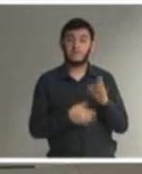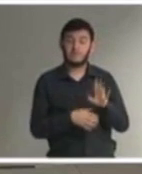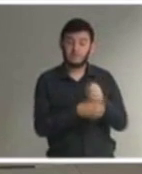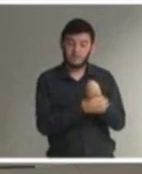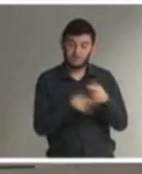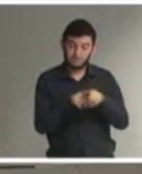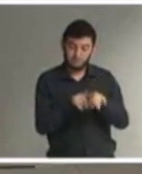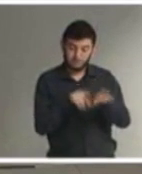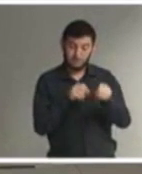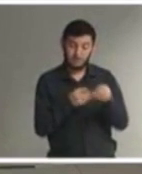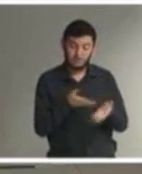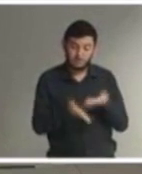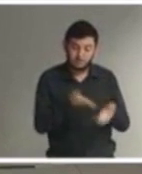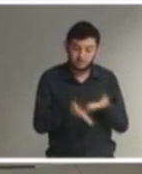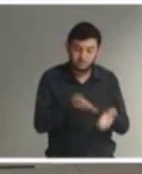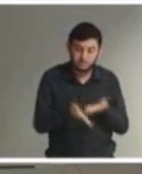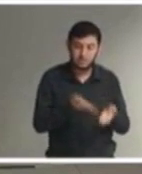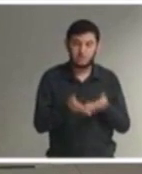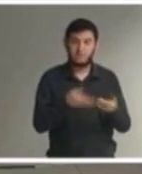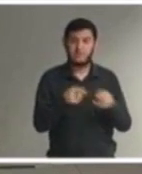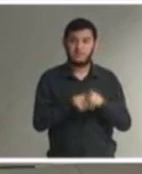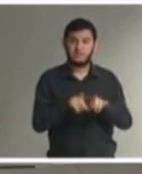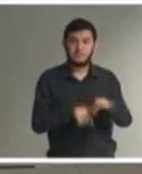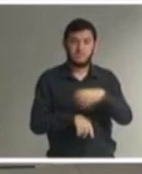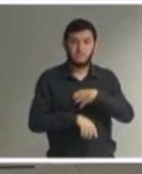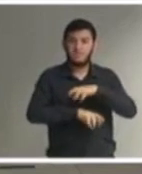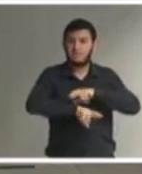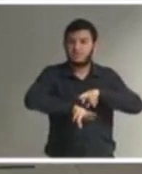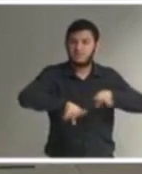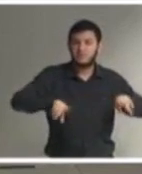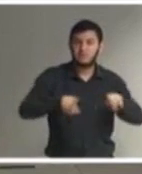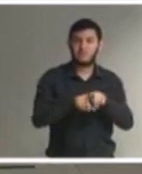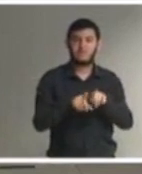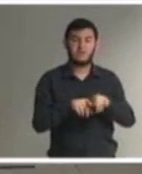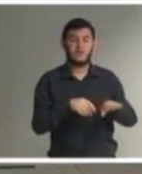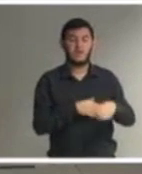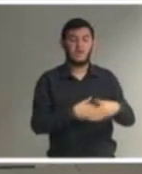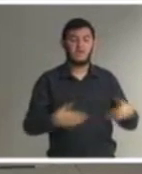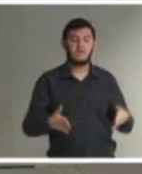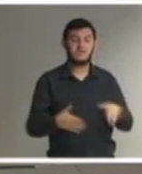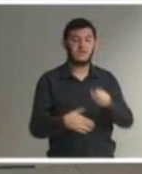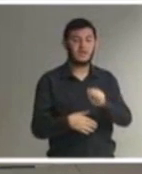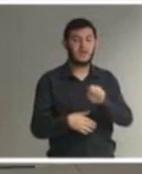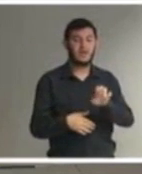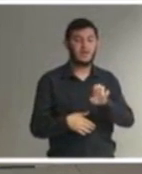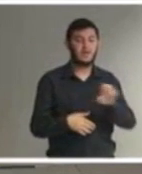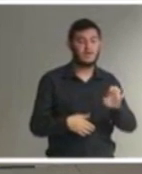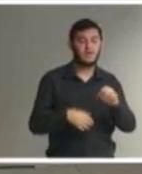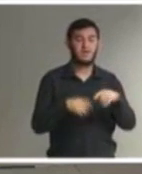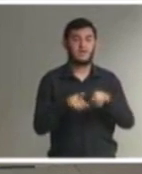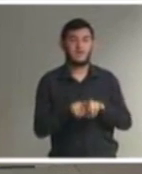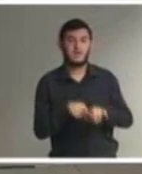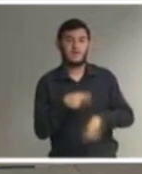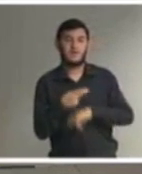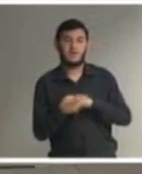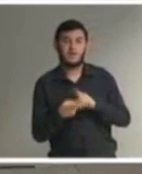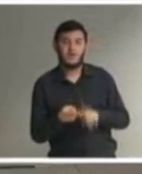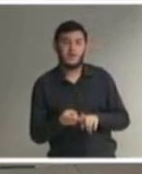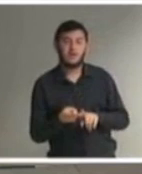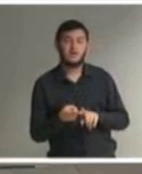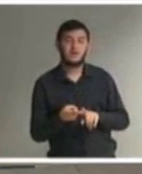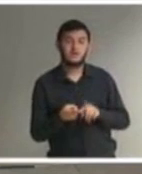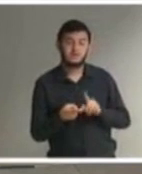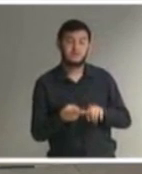especializado nas suas diversas formas com a sala de recursos multifuncionais nessa